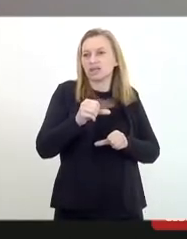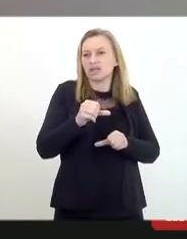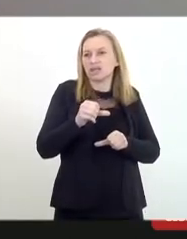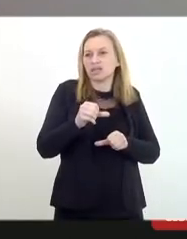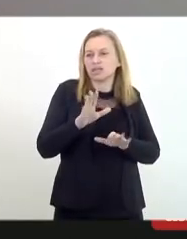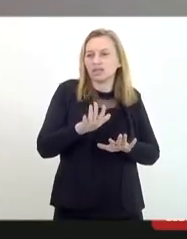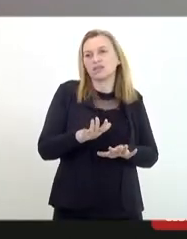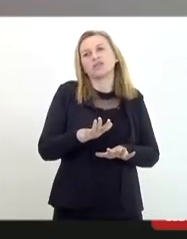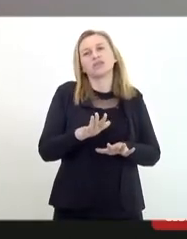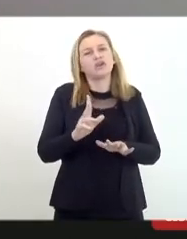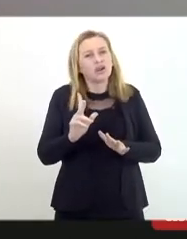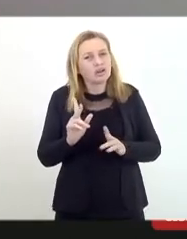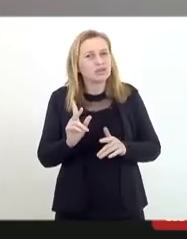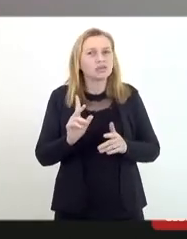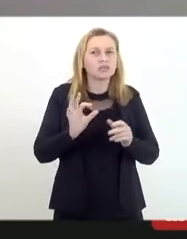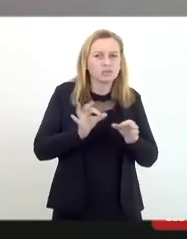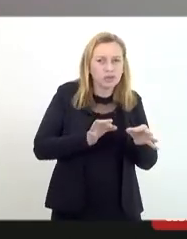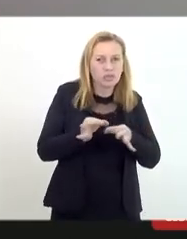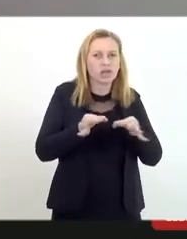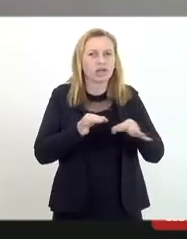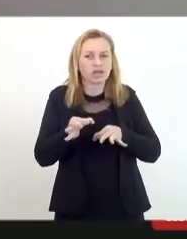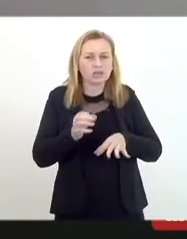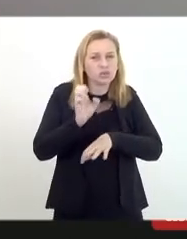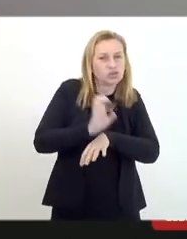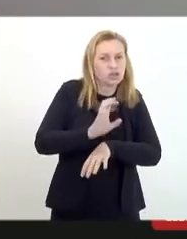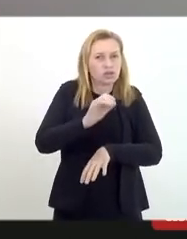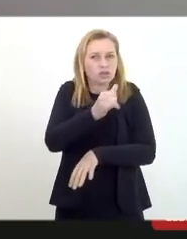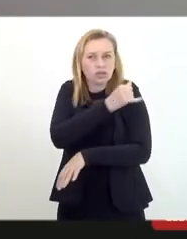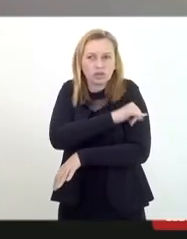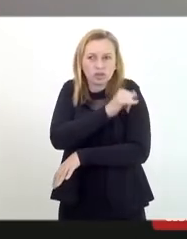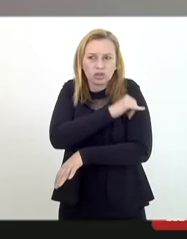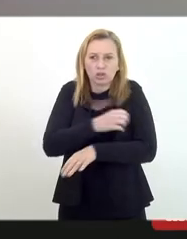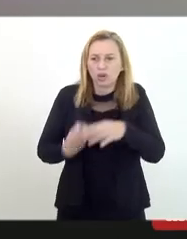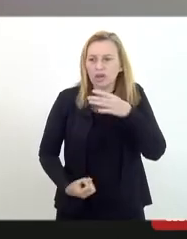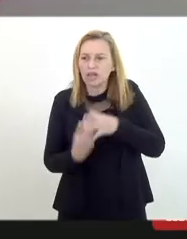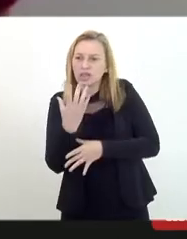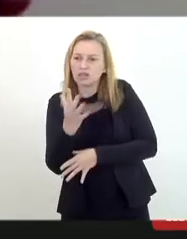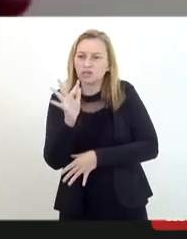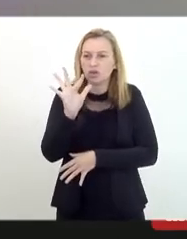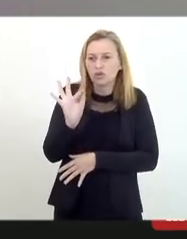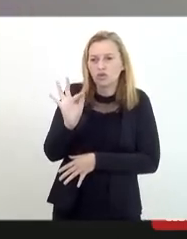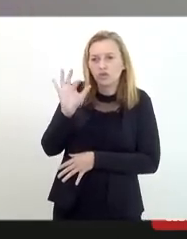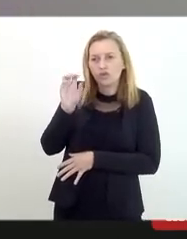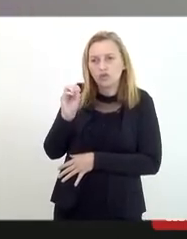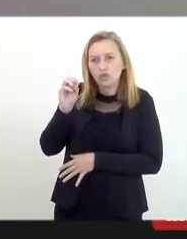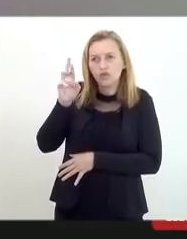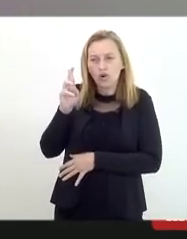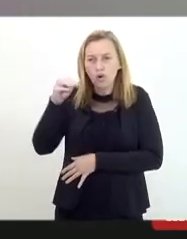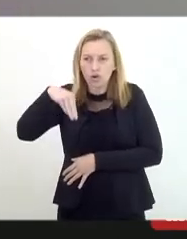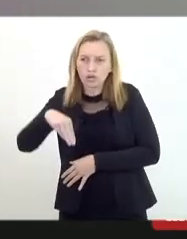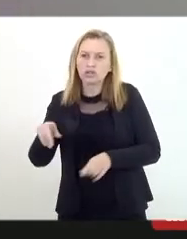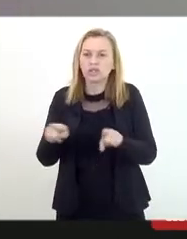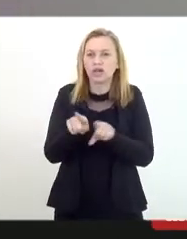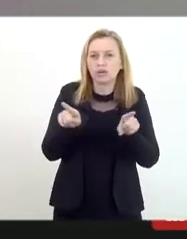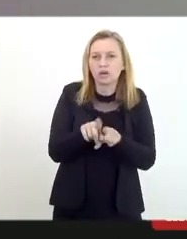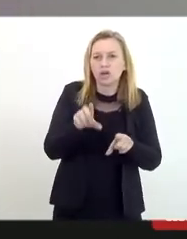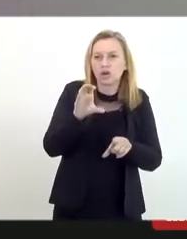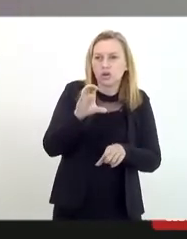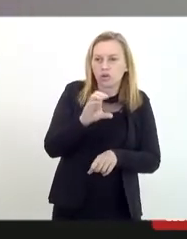sendo feito no âmbito do Estado do Rio de Janeiro, com a criação de fóruns, de coordenadorias de